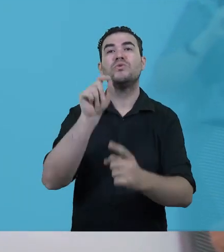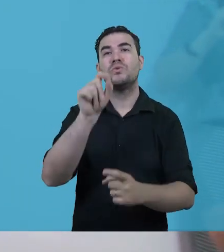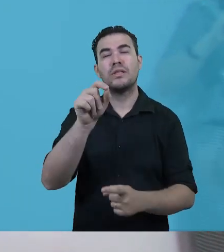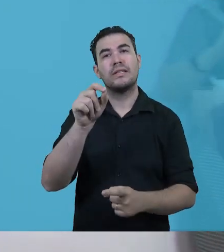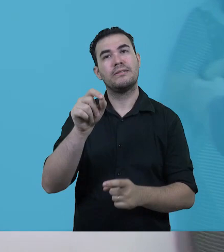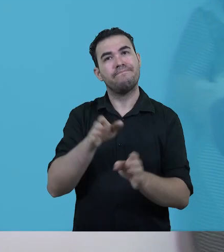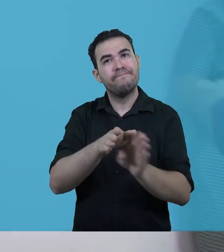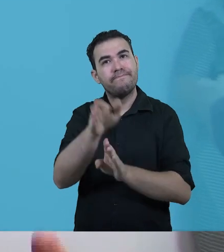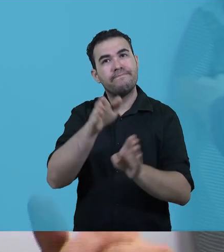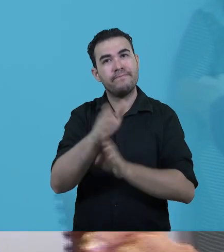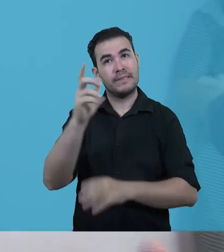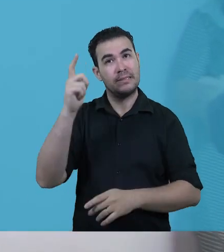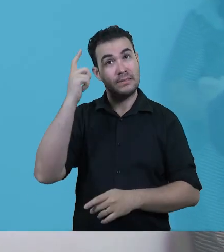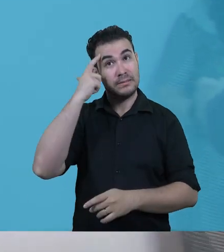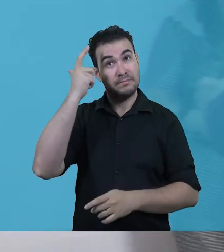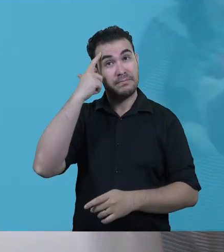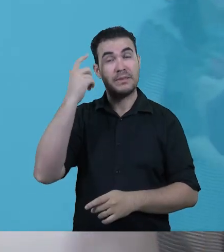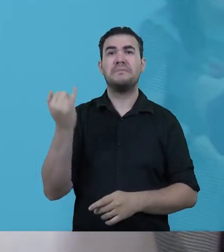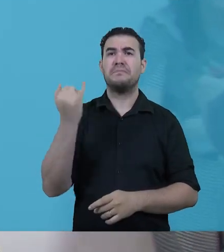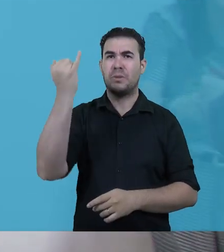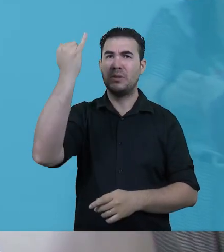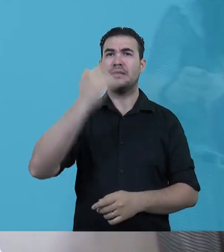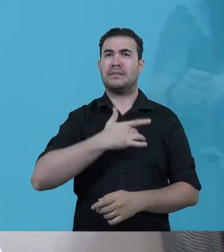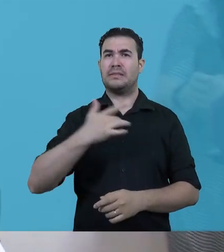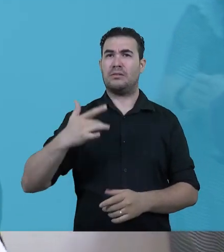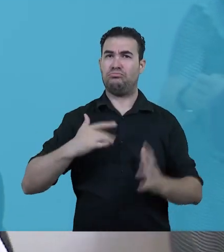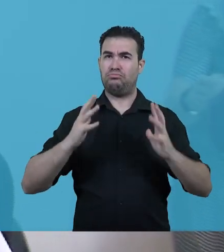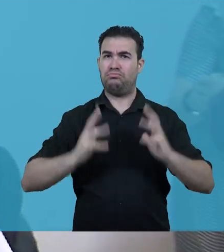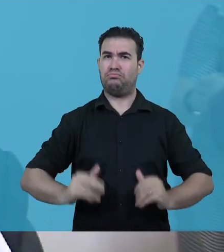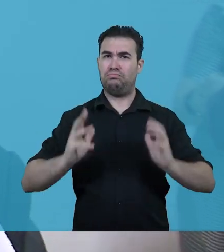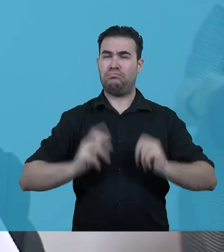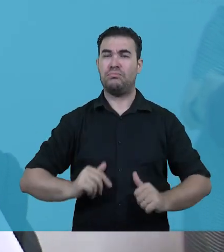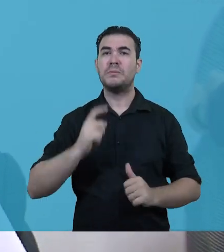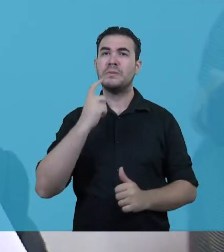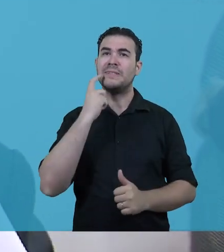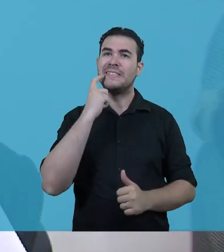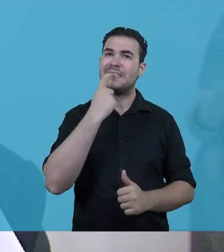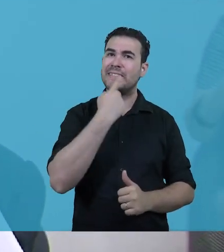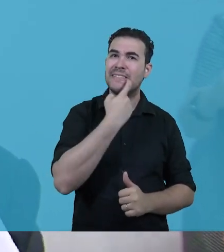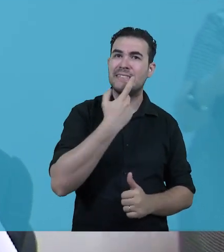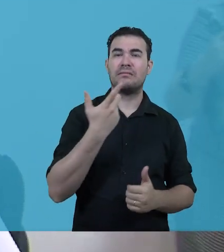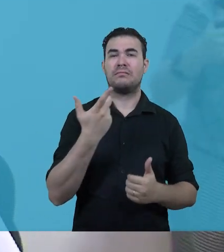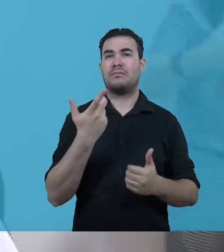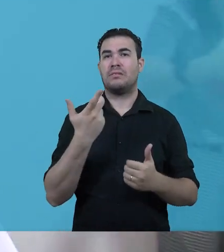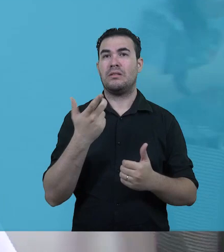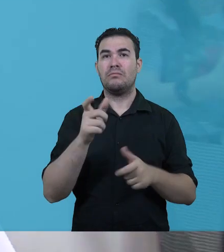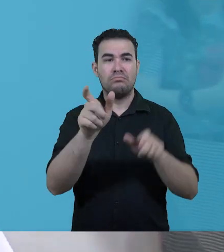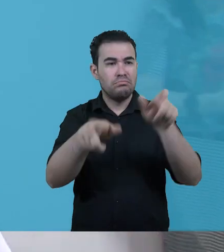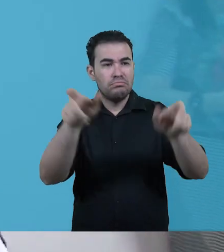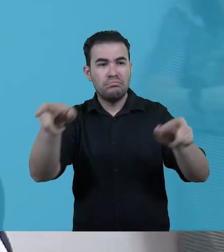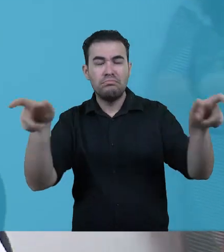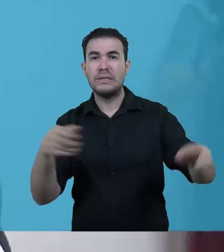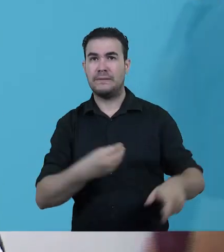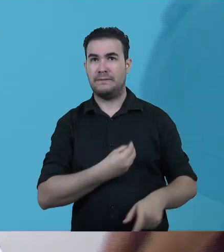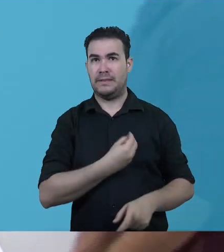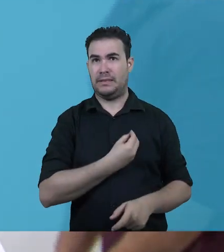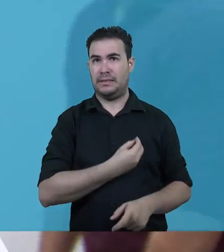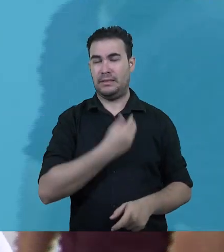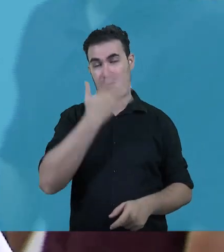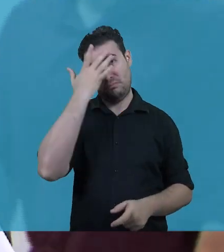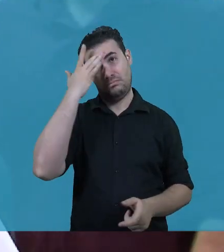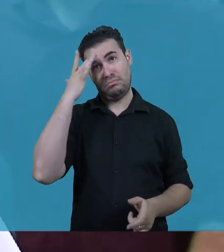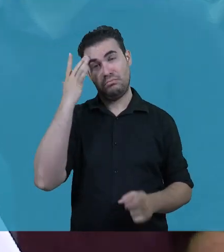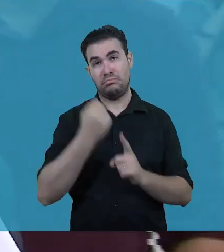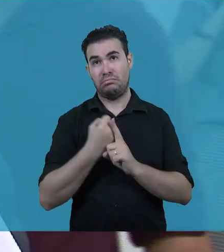importância da odontologia Para resgatar a importância da saúde bucal no cenário da vida daquele